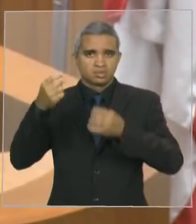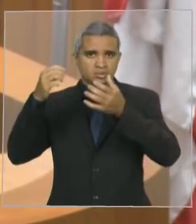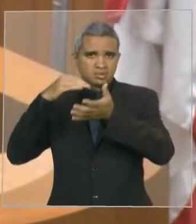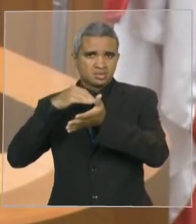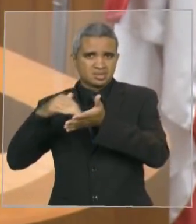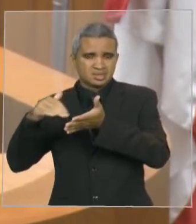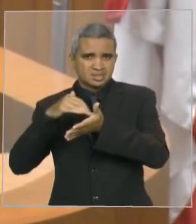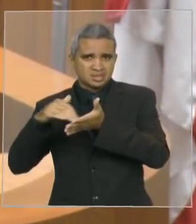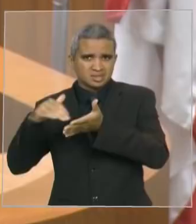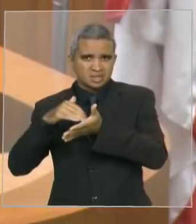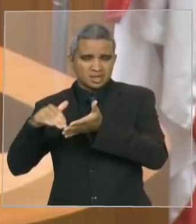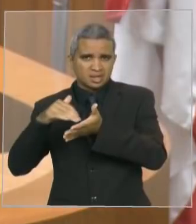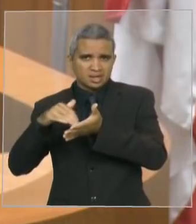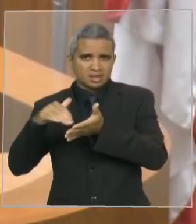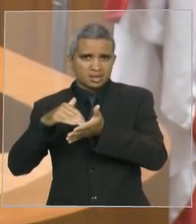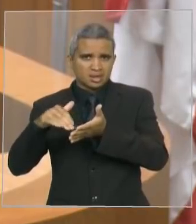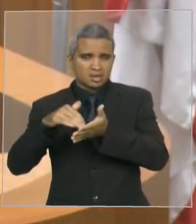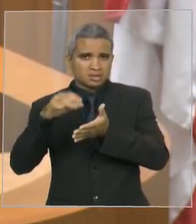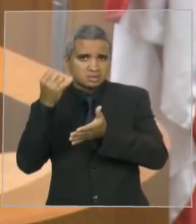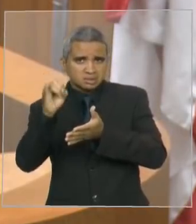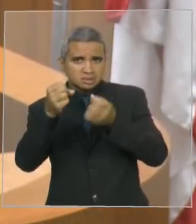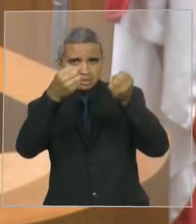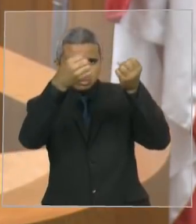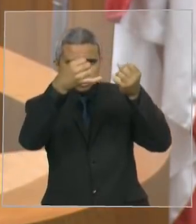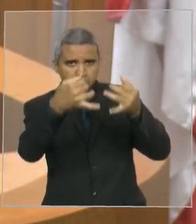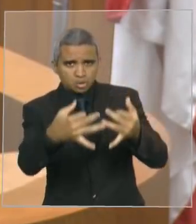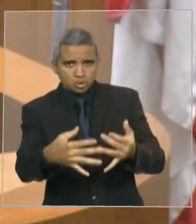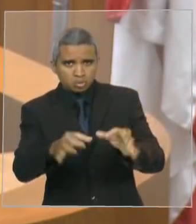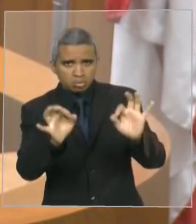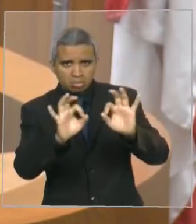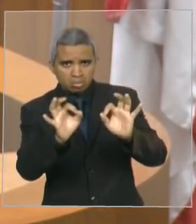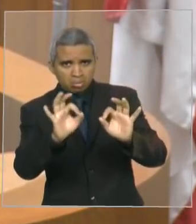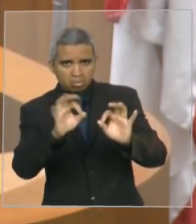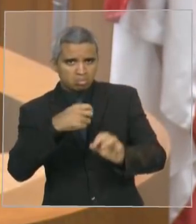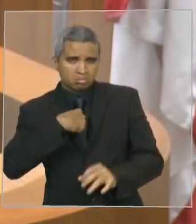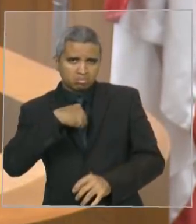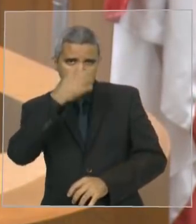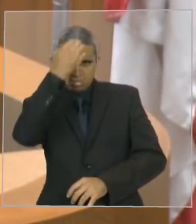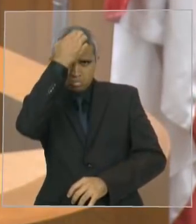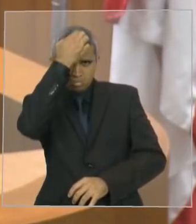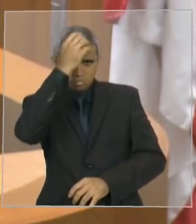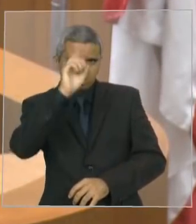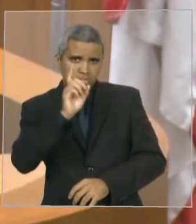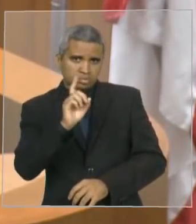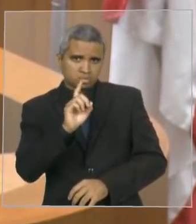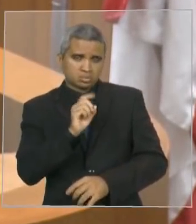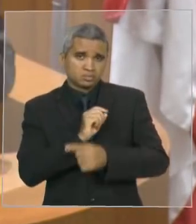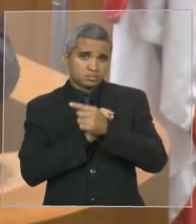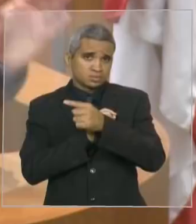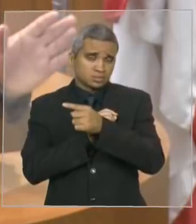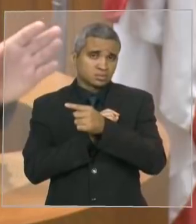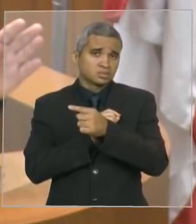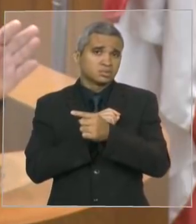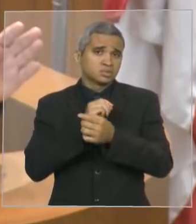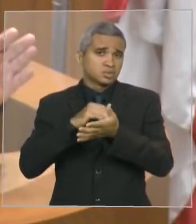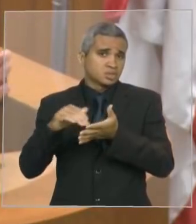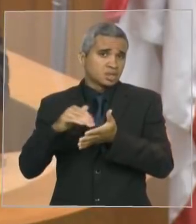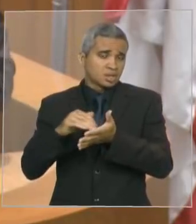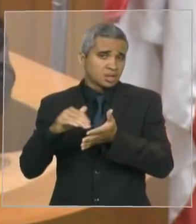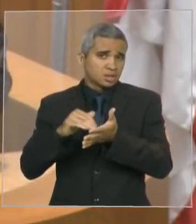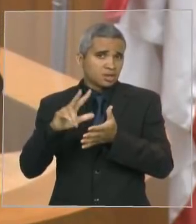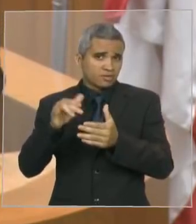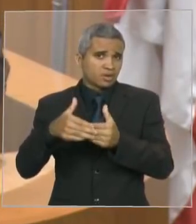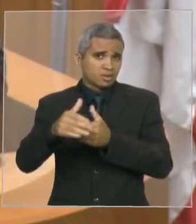presidente por pretensões políticas, porque o mesmo é pré-candidato a deputado estadual, mas eu não acredito nisso.